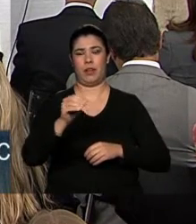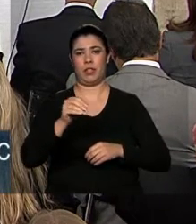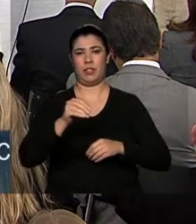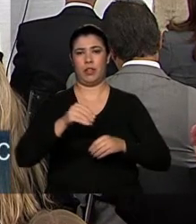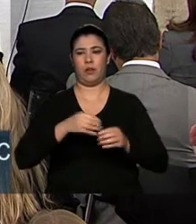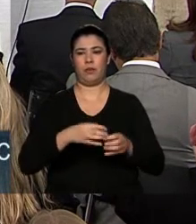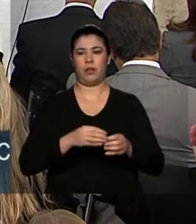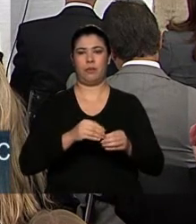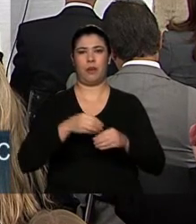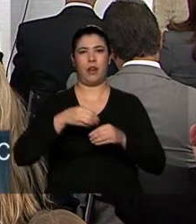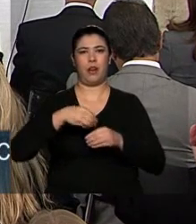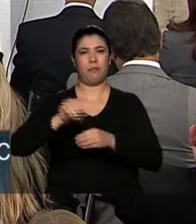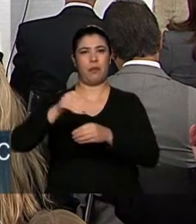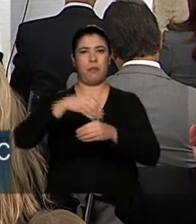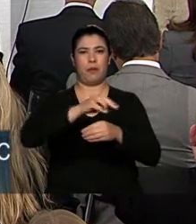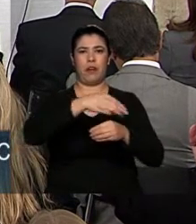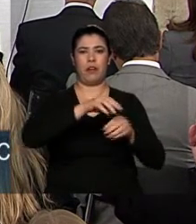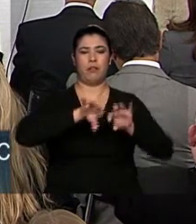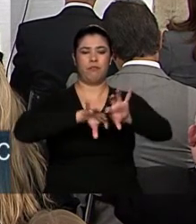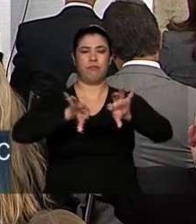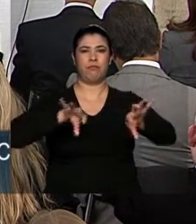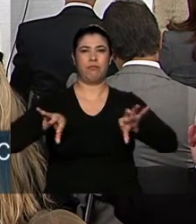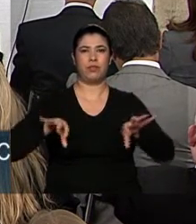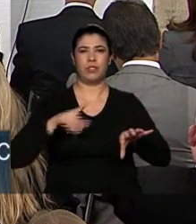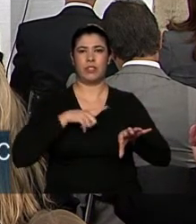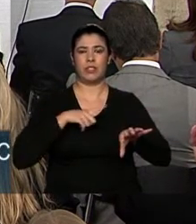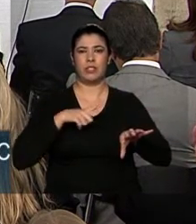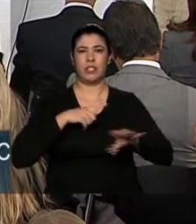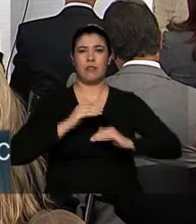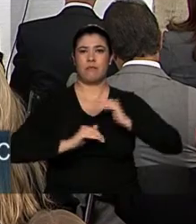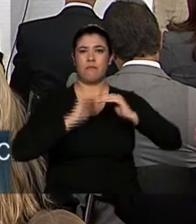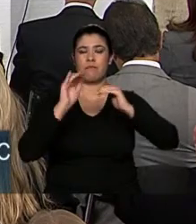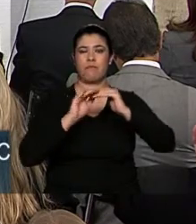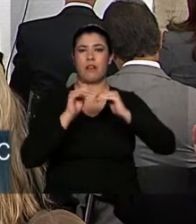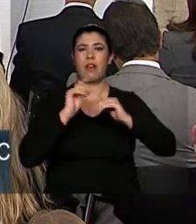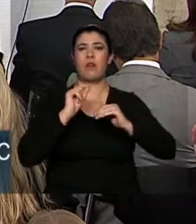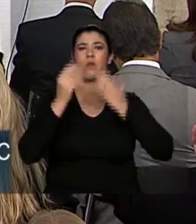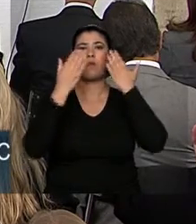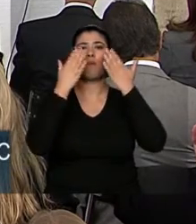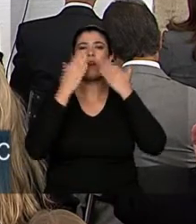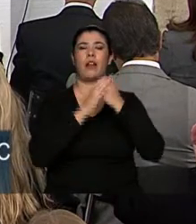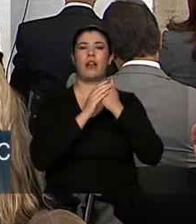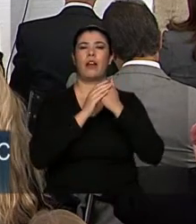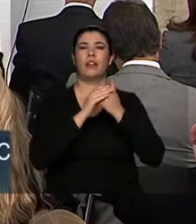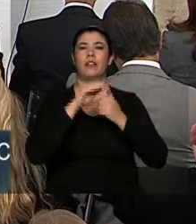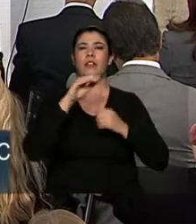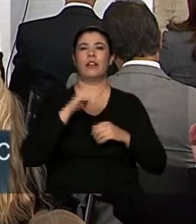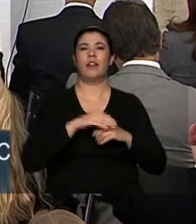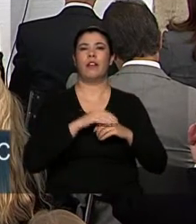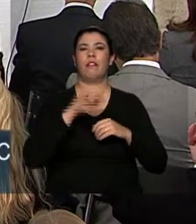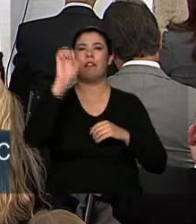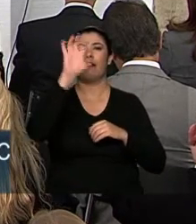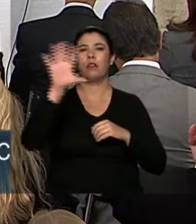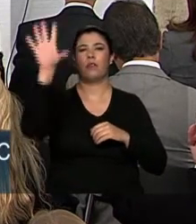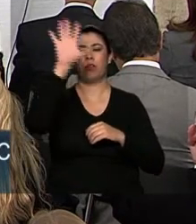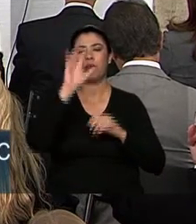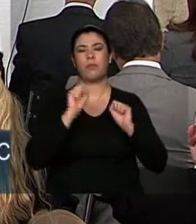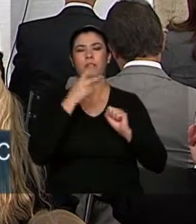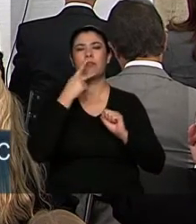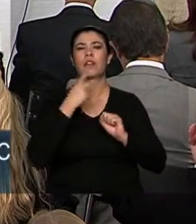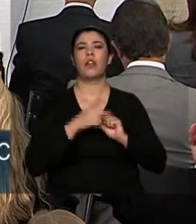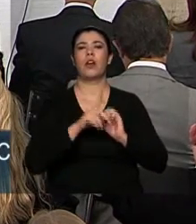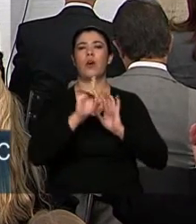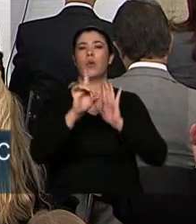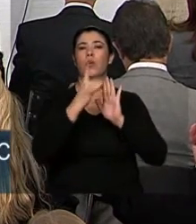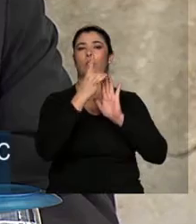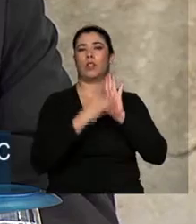a sua superior ascendência europeia. Eu posso citar o decreto para os senhores. Trata-se do